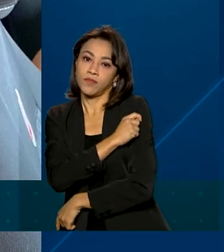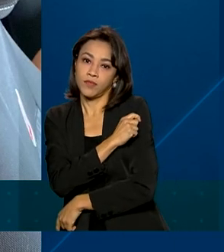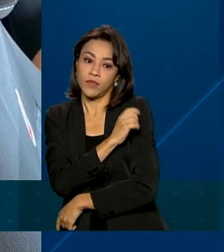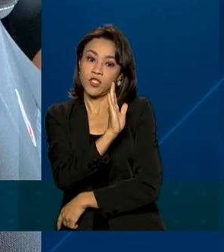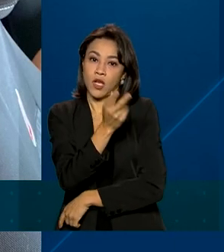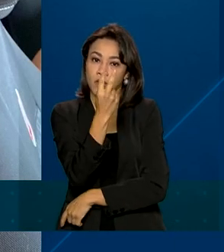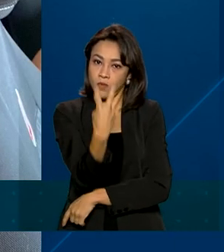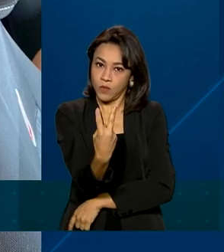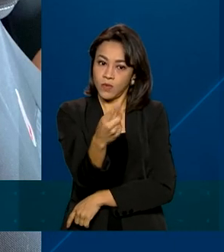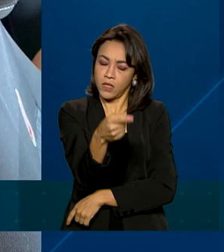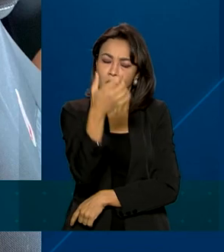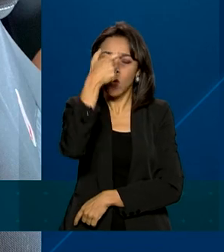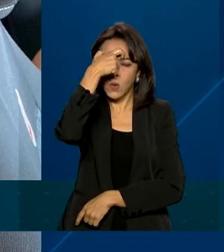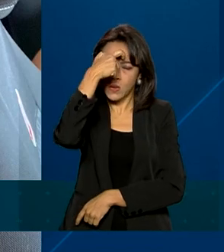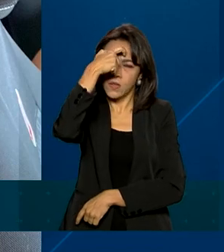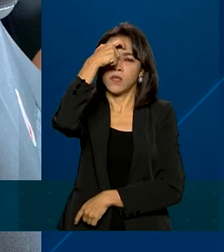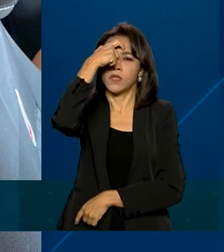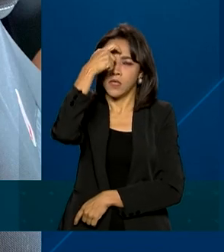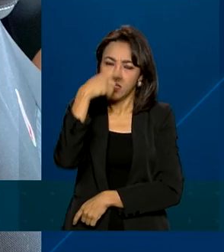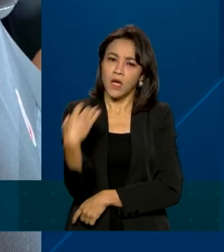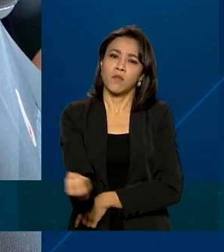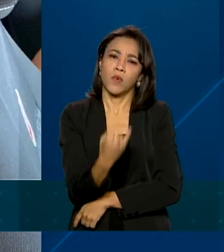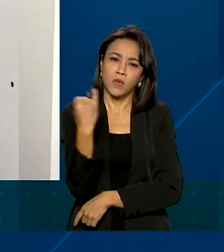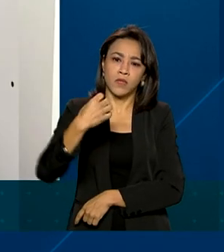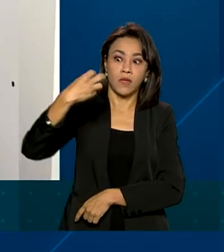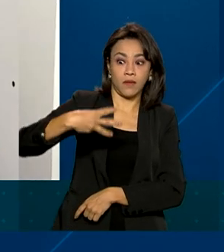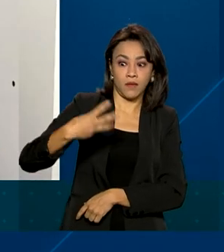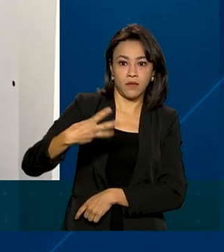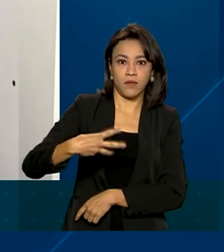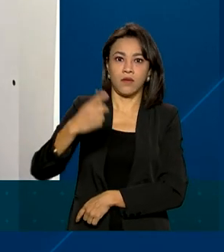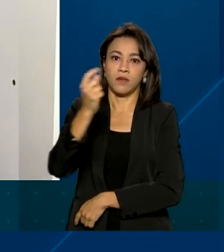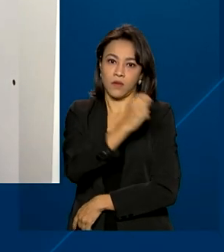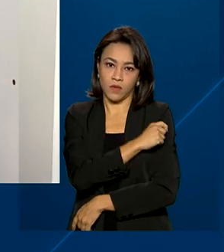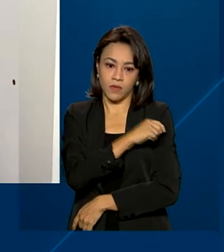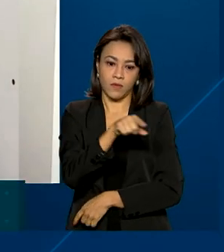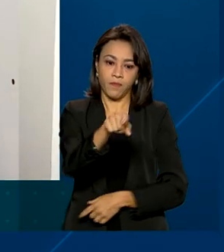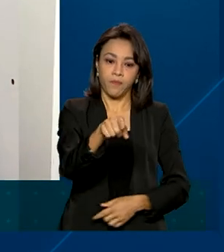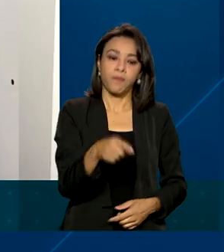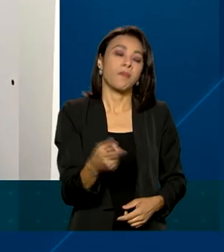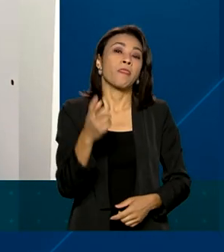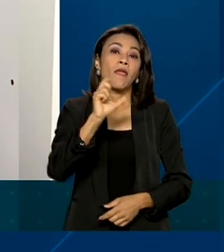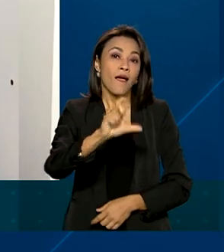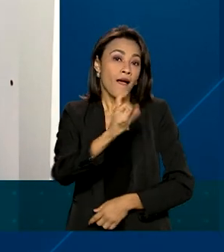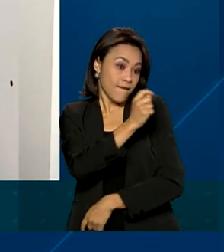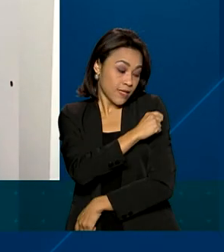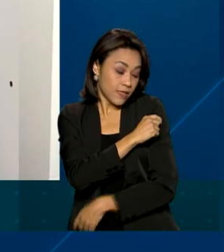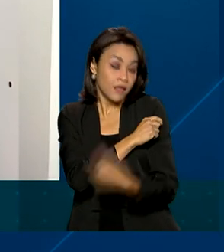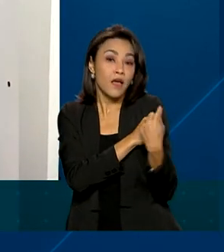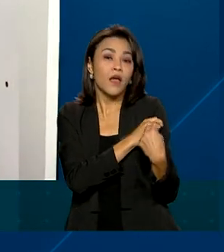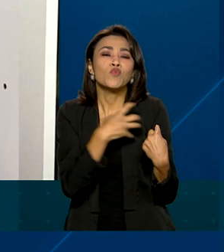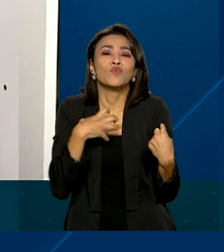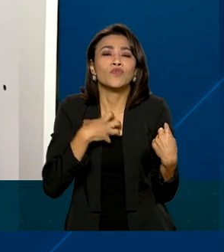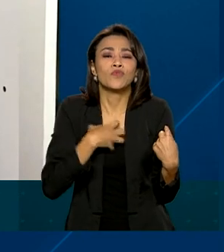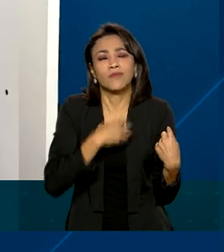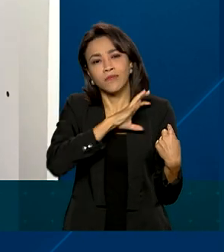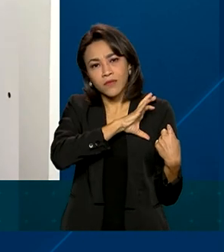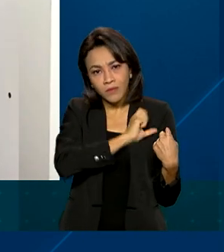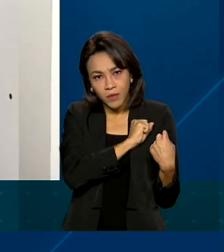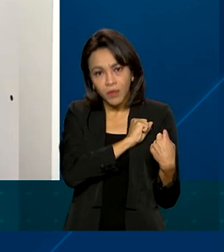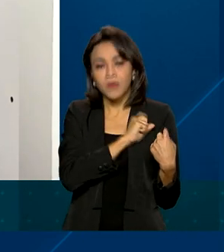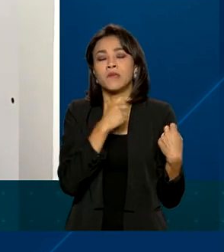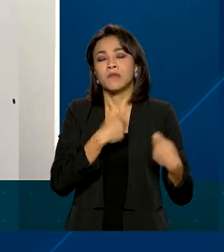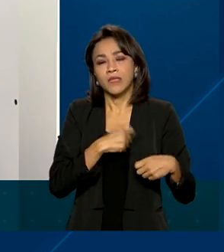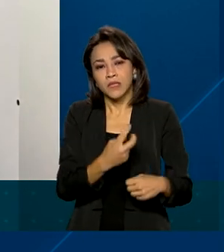consciente sobre a importância da terceira. A vacina é um ato de amor e a gente tem que se